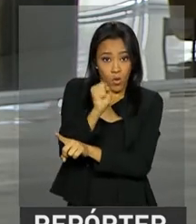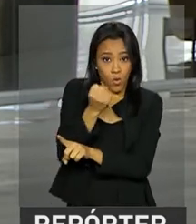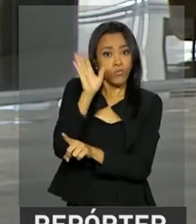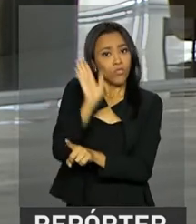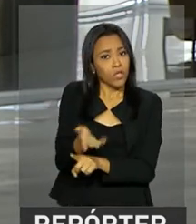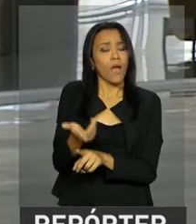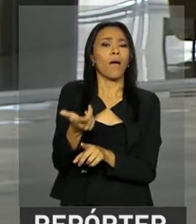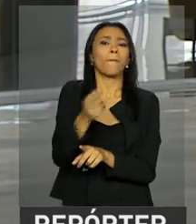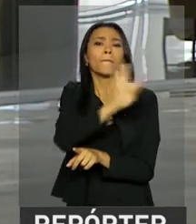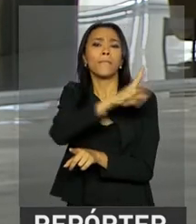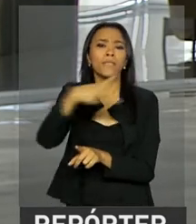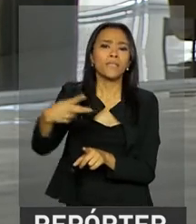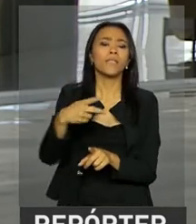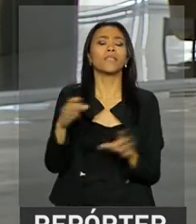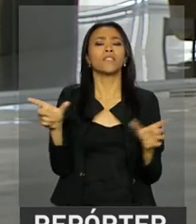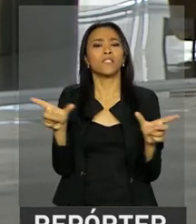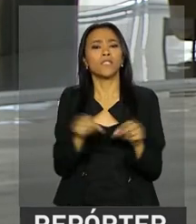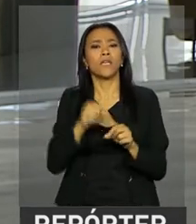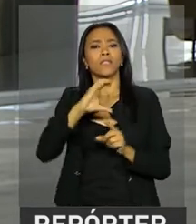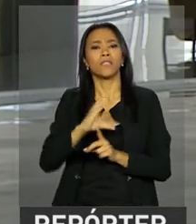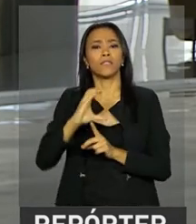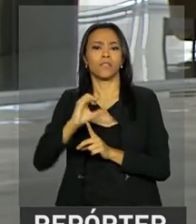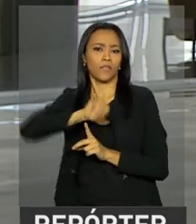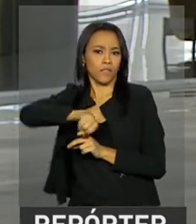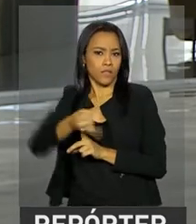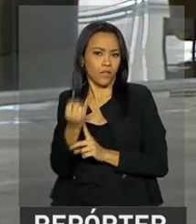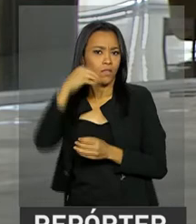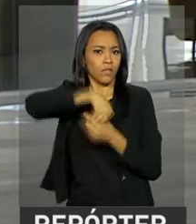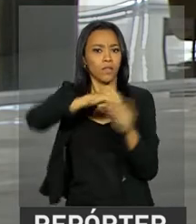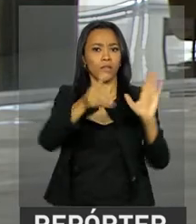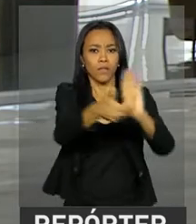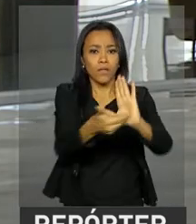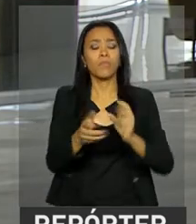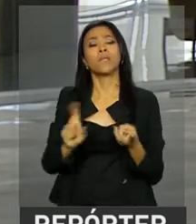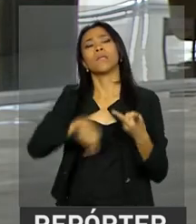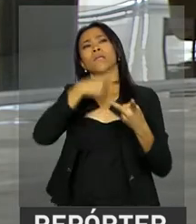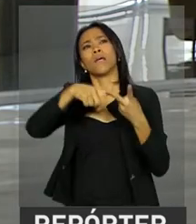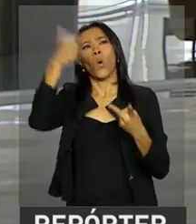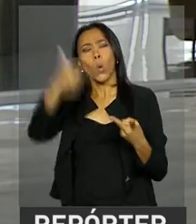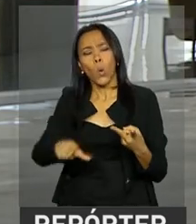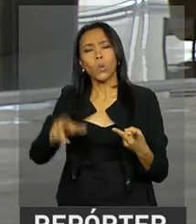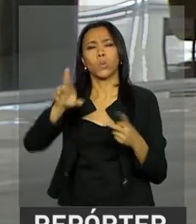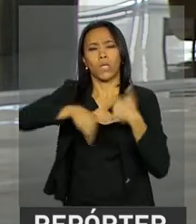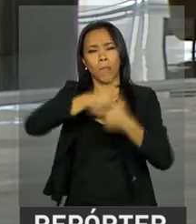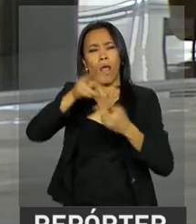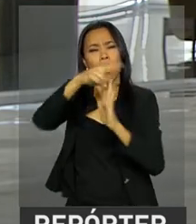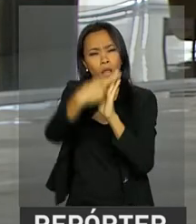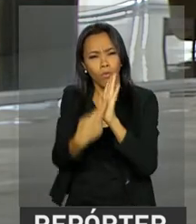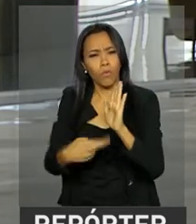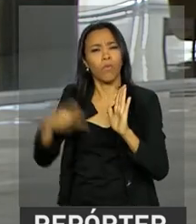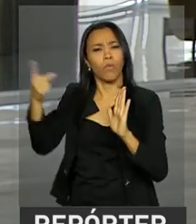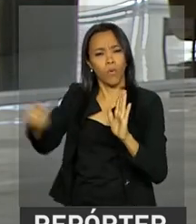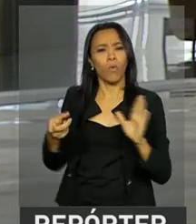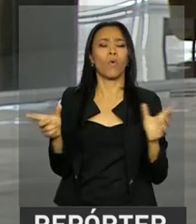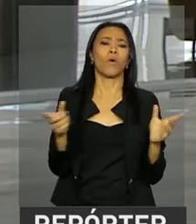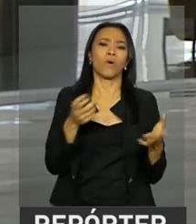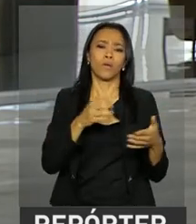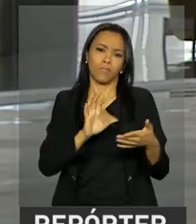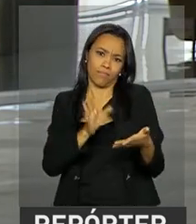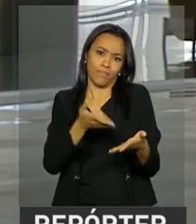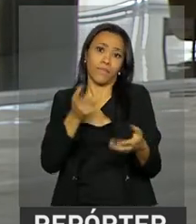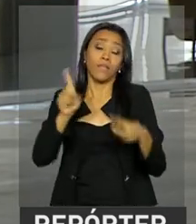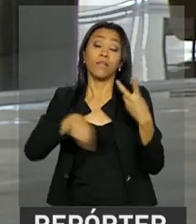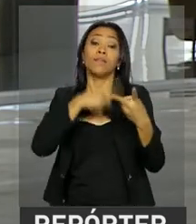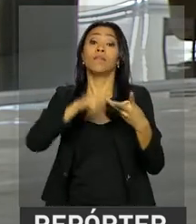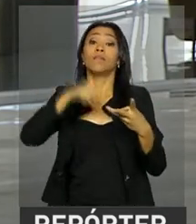presidente da Comissão de Constituição e Justiça da Câmara dos Deputados. Foi também relator da CPI dos Correios e atualmente está no seu